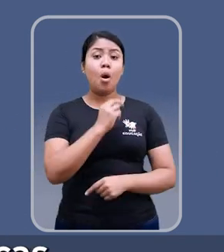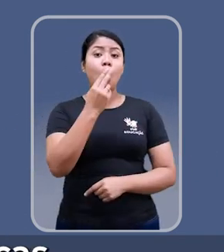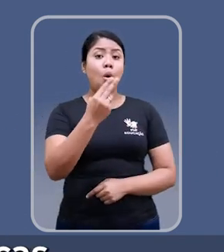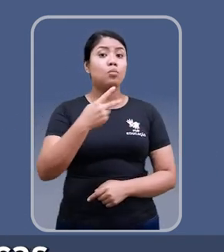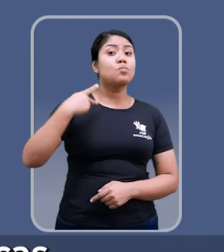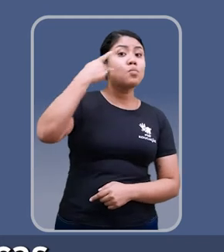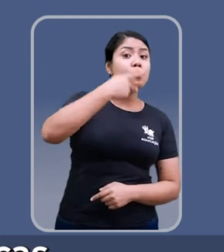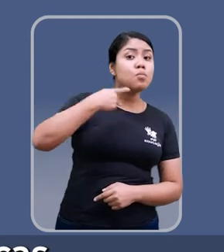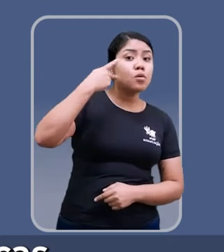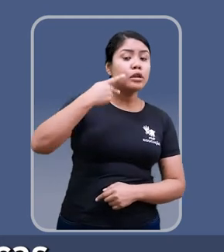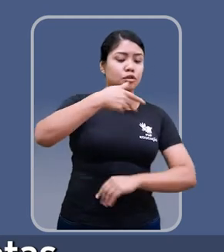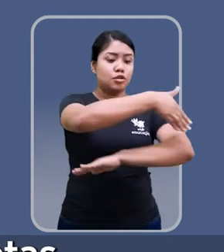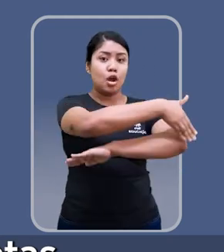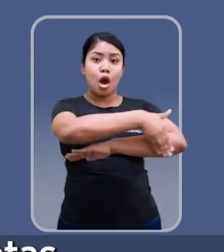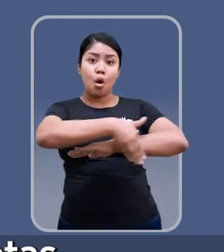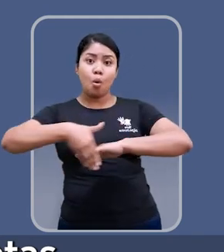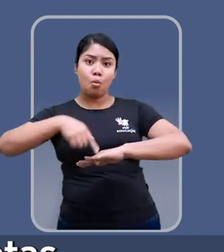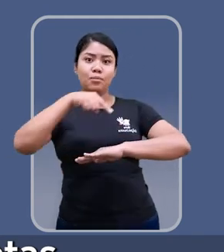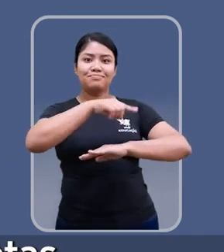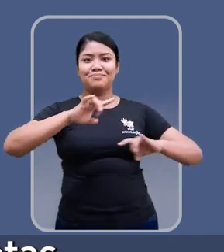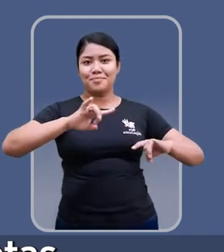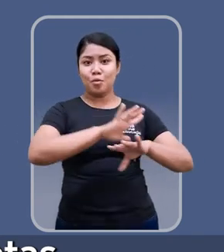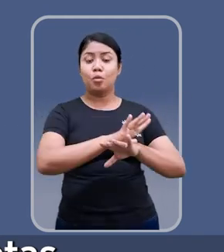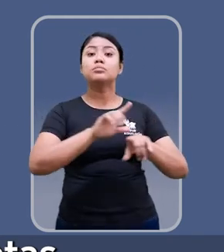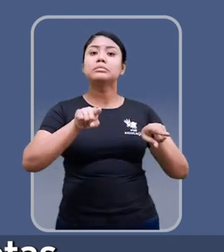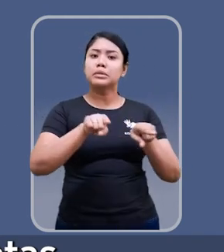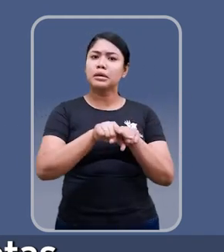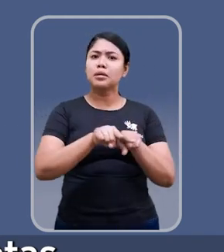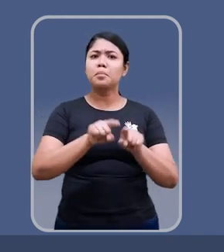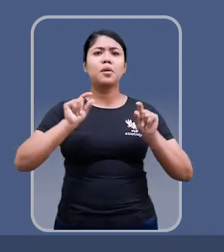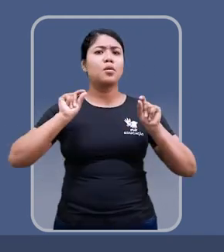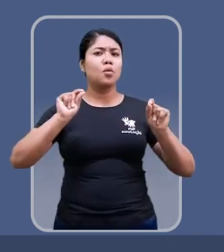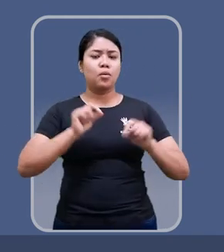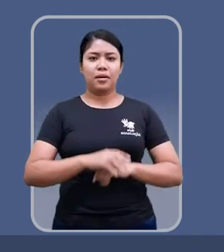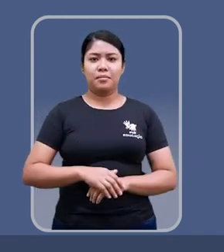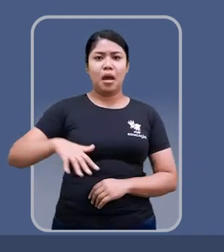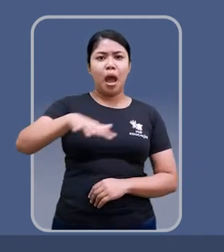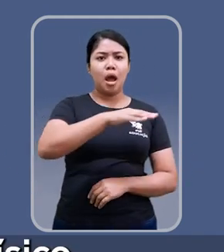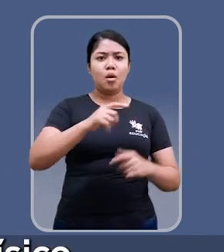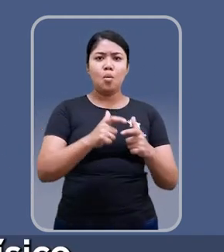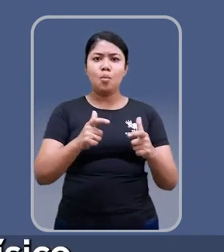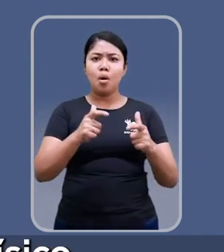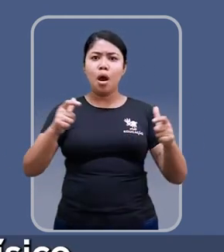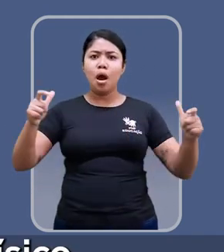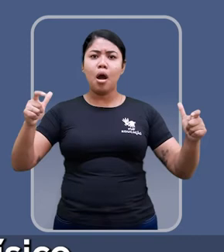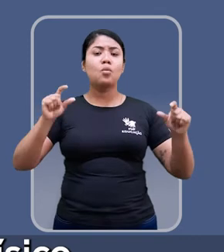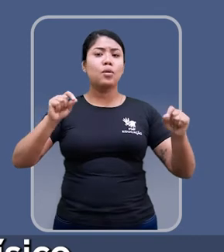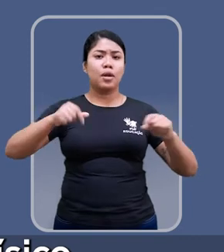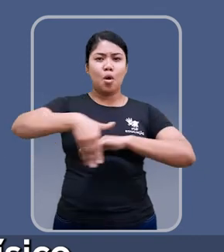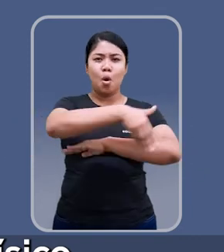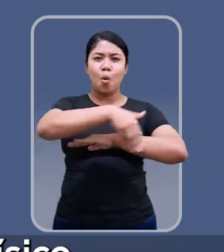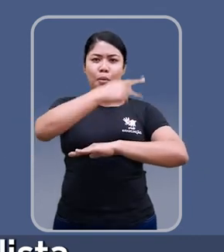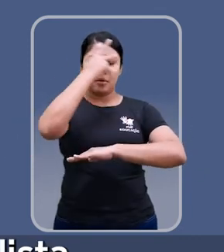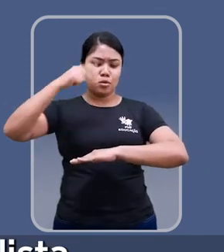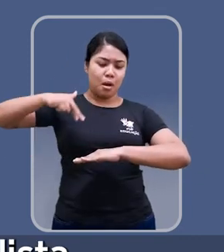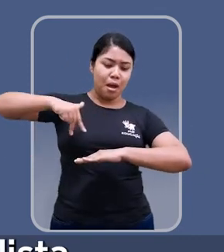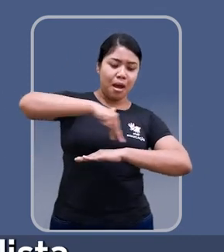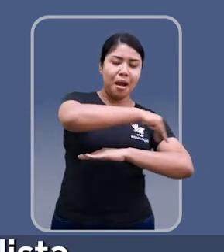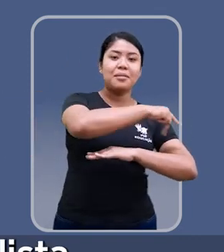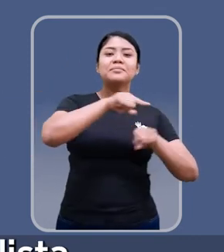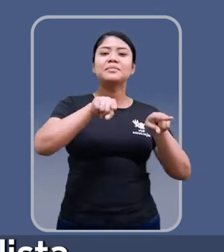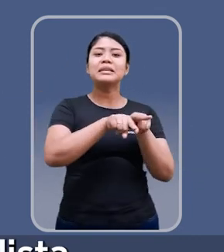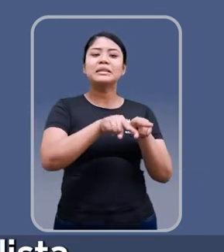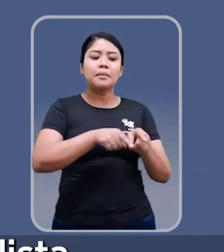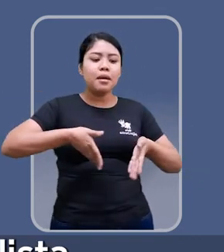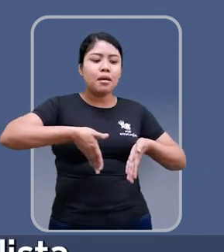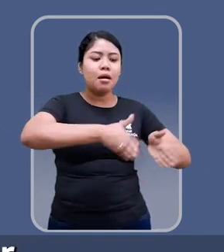seja através de políticas de implementação de ruas completas e, fundamentalmente, a possibilidade de ampliar espaço físico mesmo para o